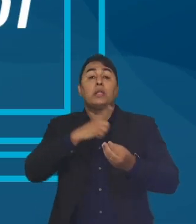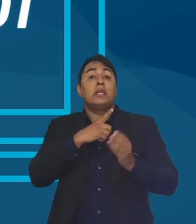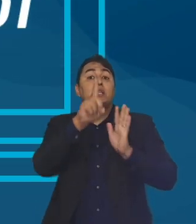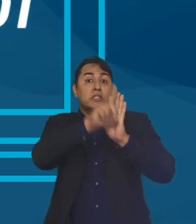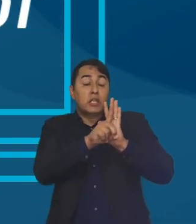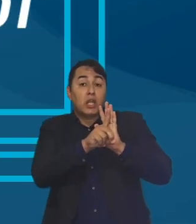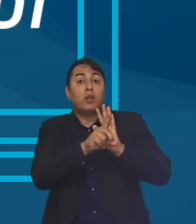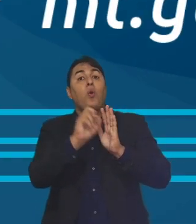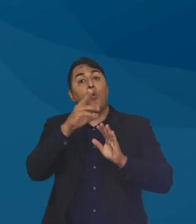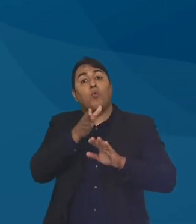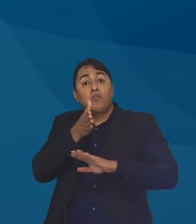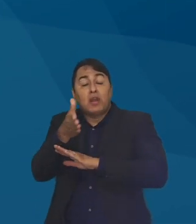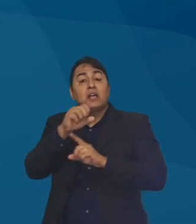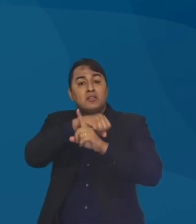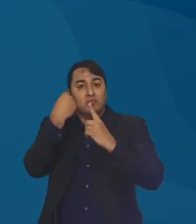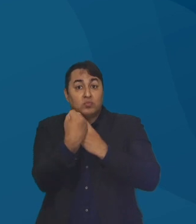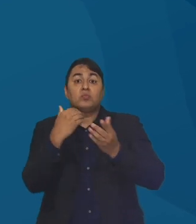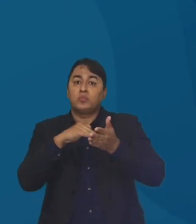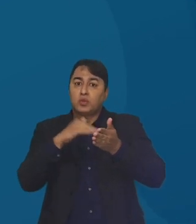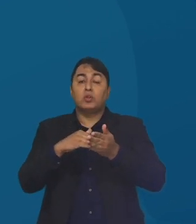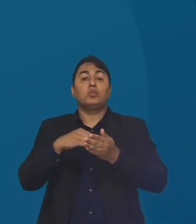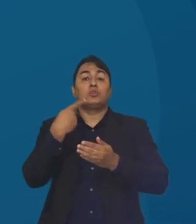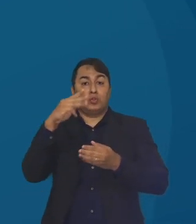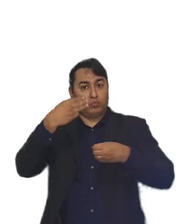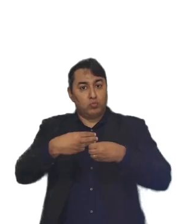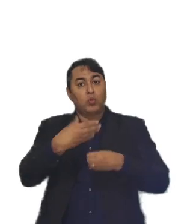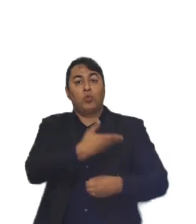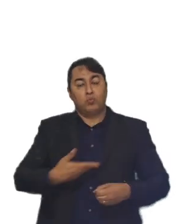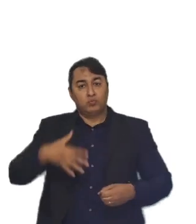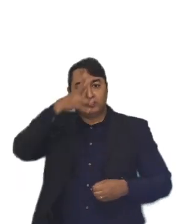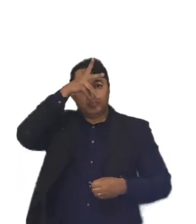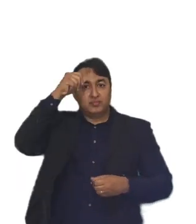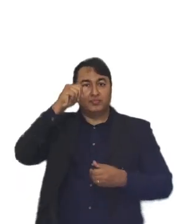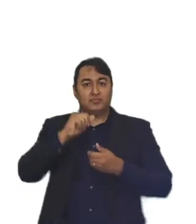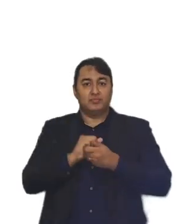como ter direito ao benefício ou vá até a Secretaria de Assistência Social do seu município. Governo de Mato Grosso. de Mato